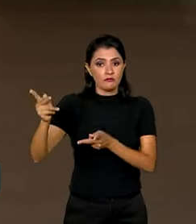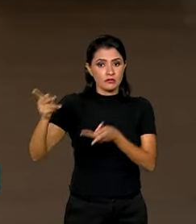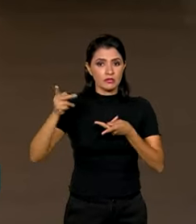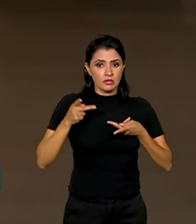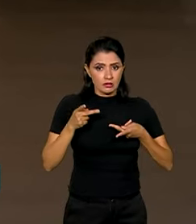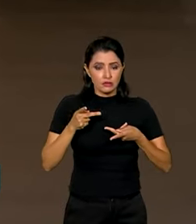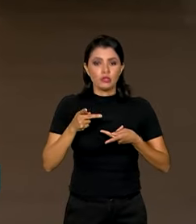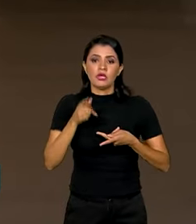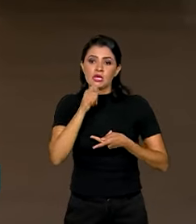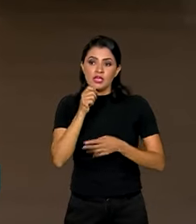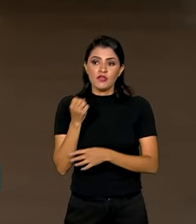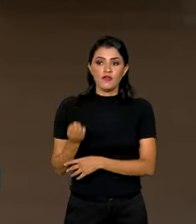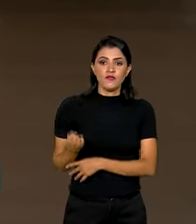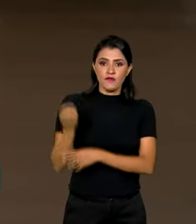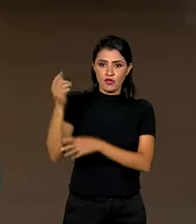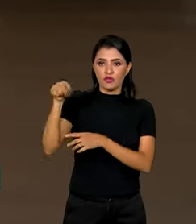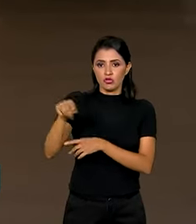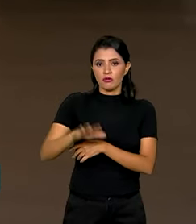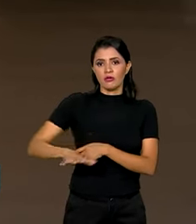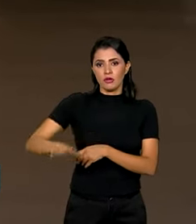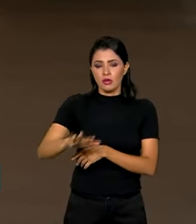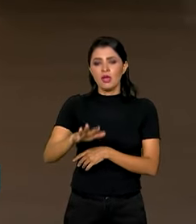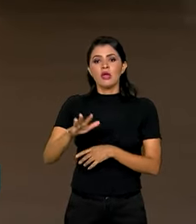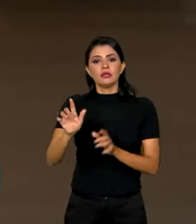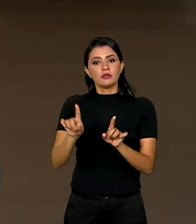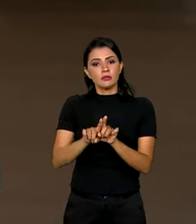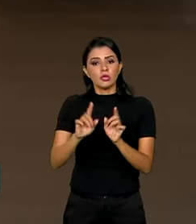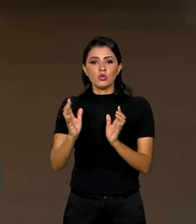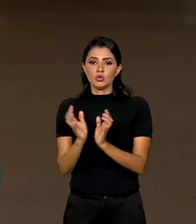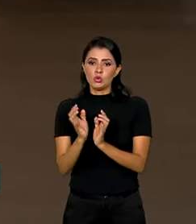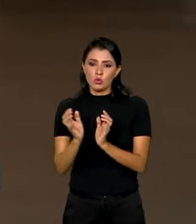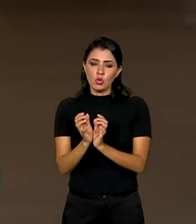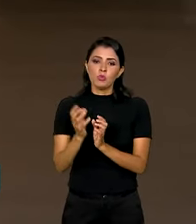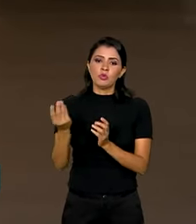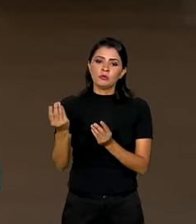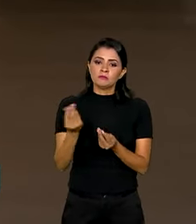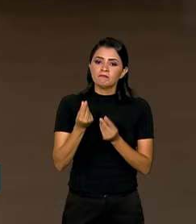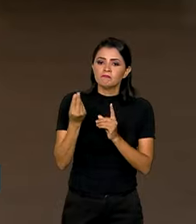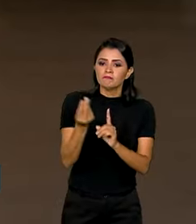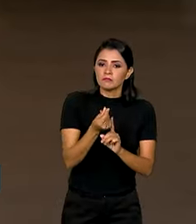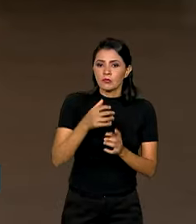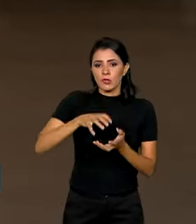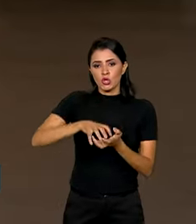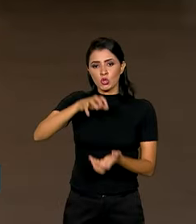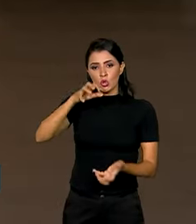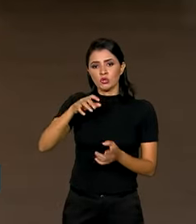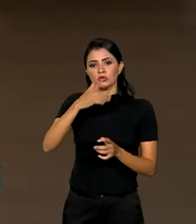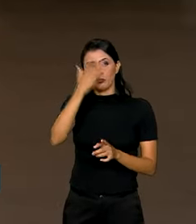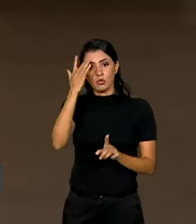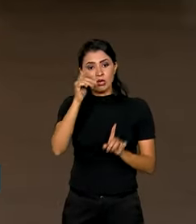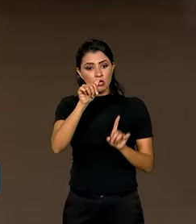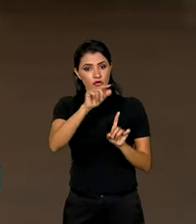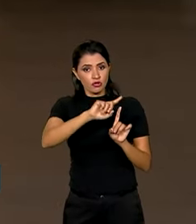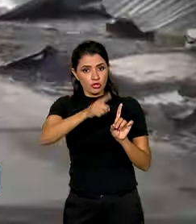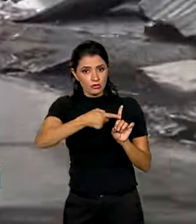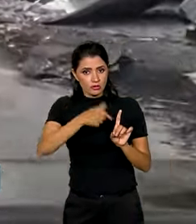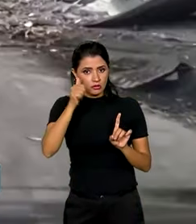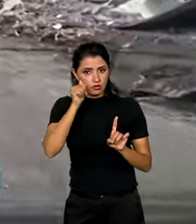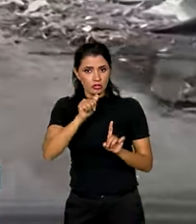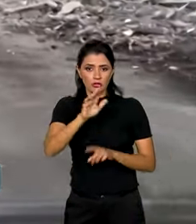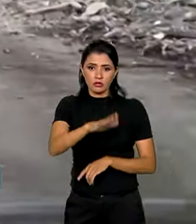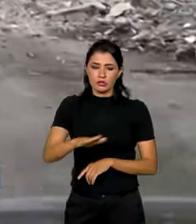que estão em viagem à região e os grupos vulneráveis, idosos, gestantes e crianças.